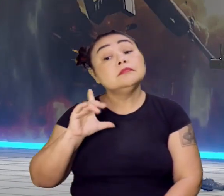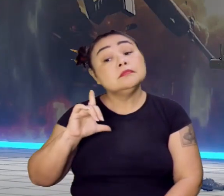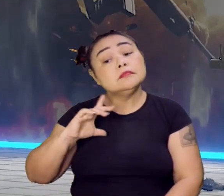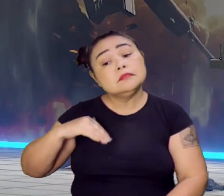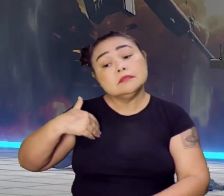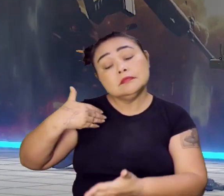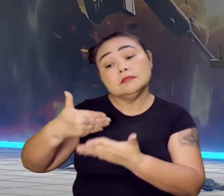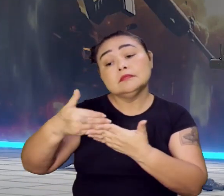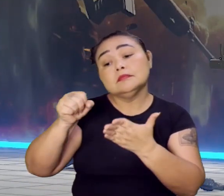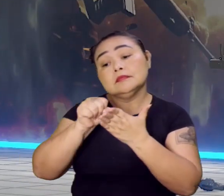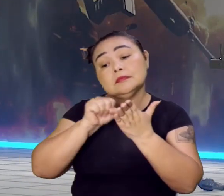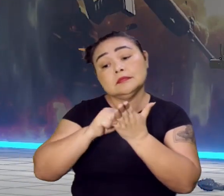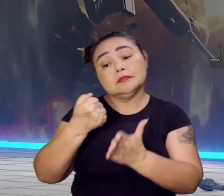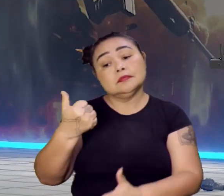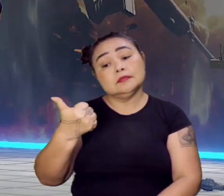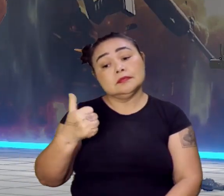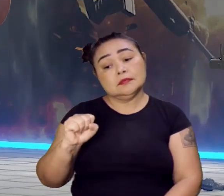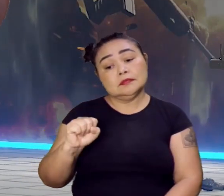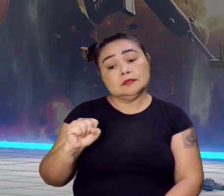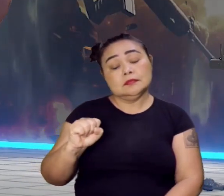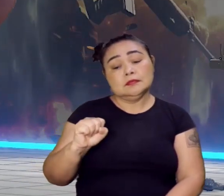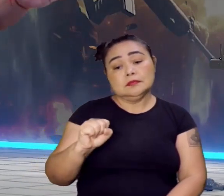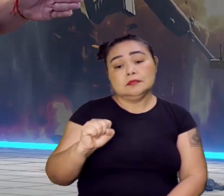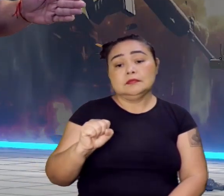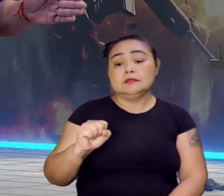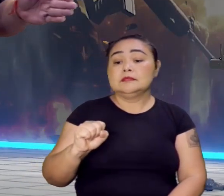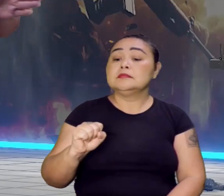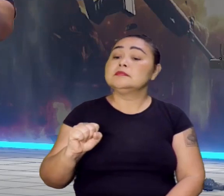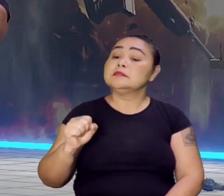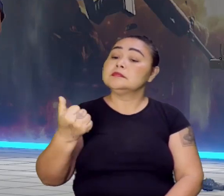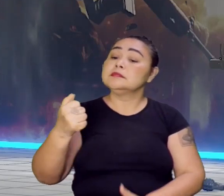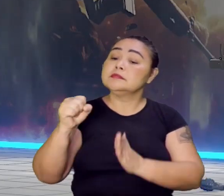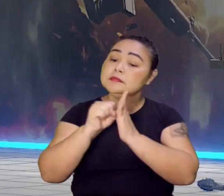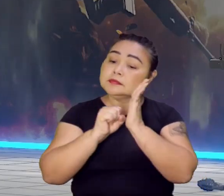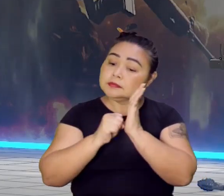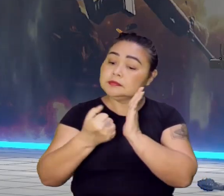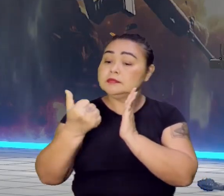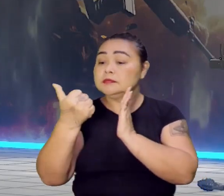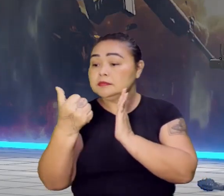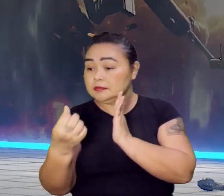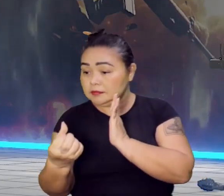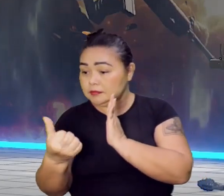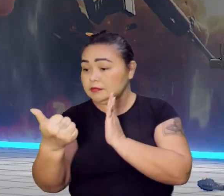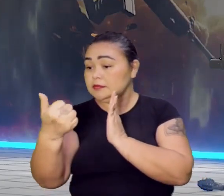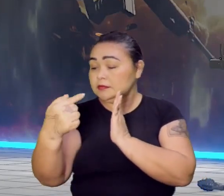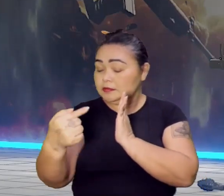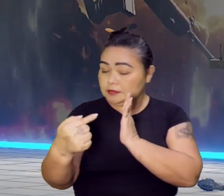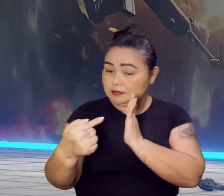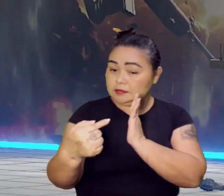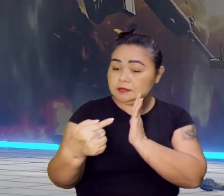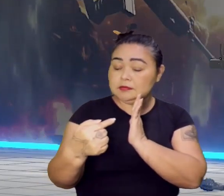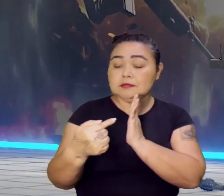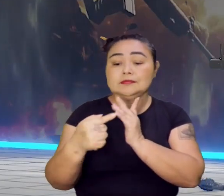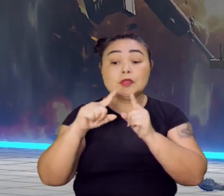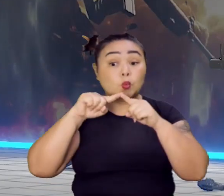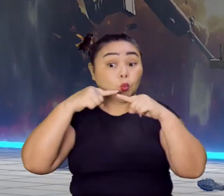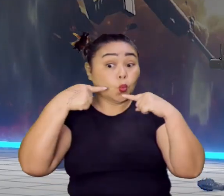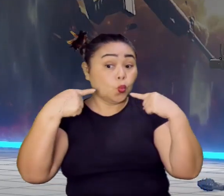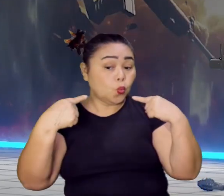século XVIII. Enquanto o século XVI e o século XVII foi o século da cana-de-açúcar,